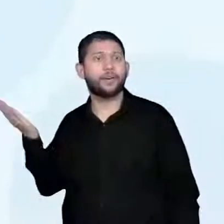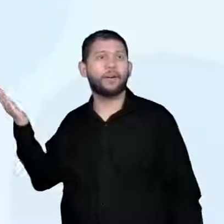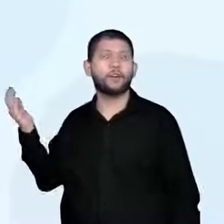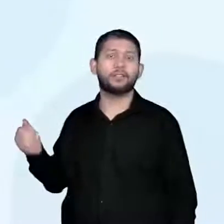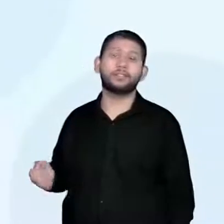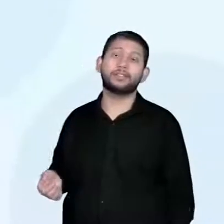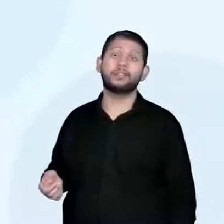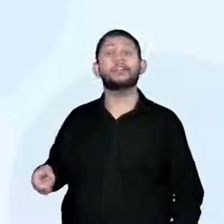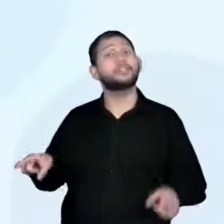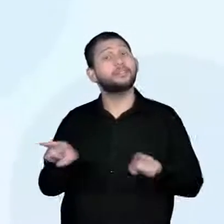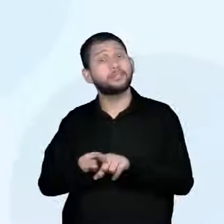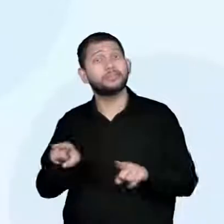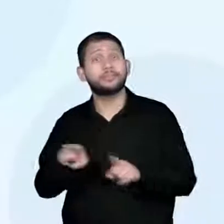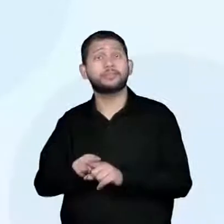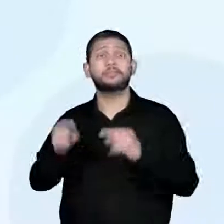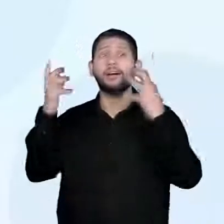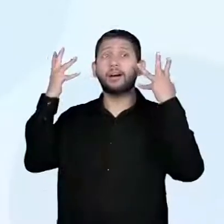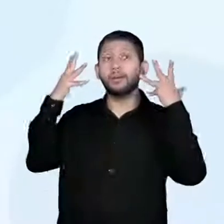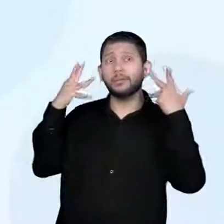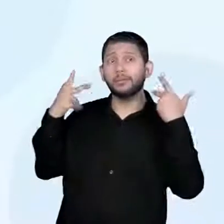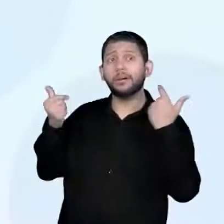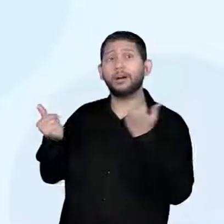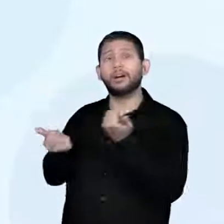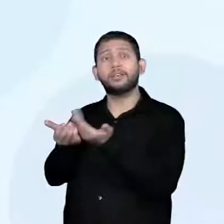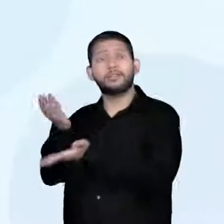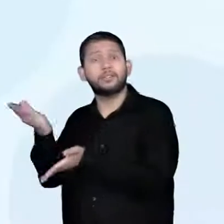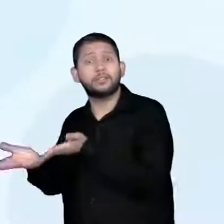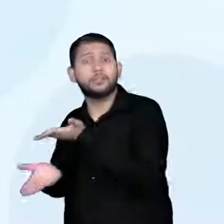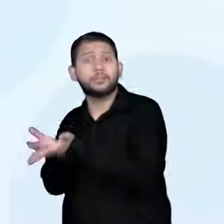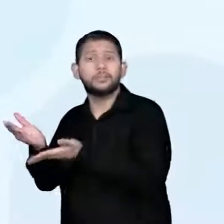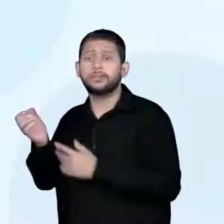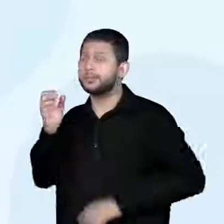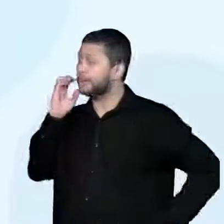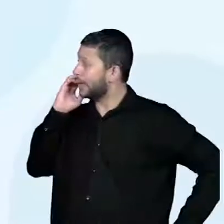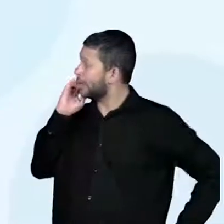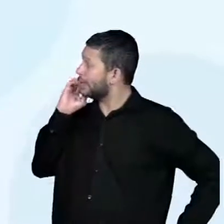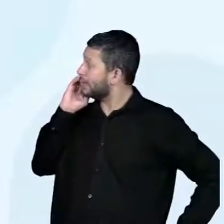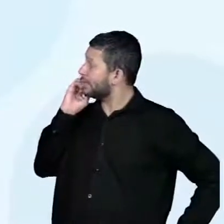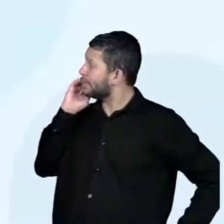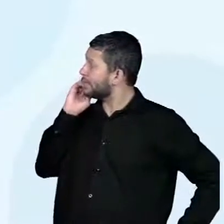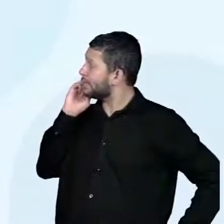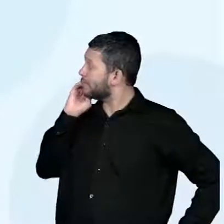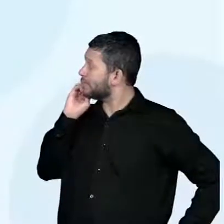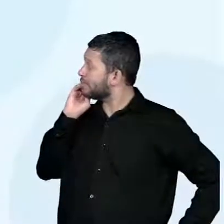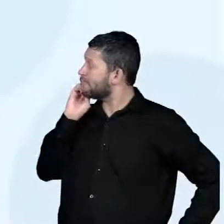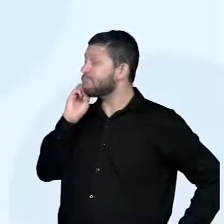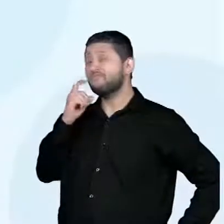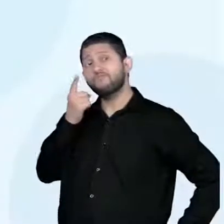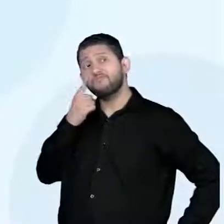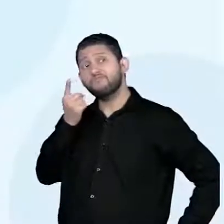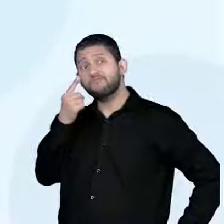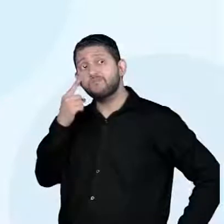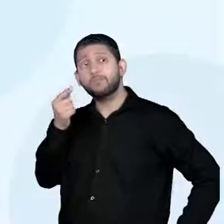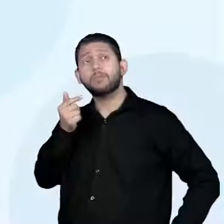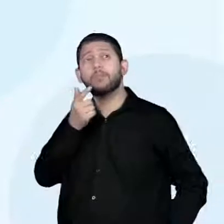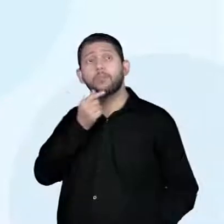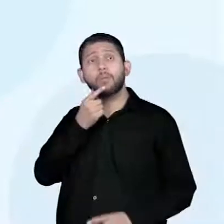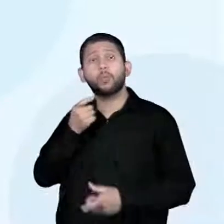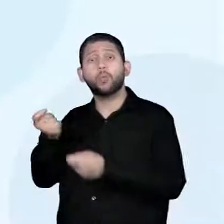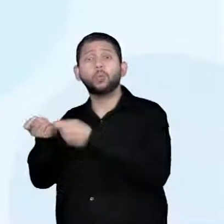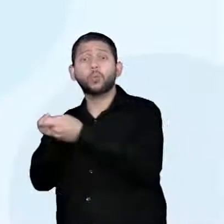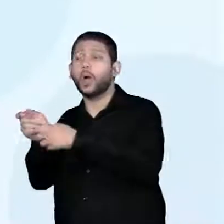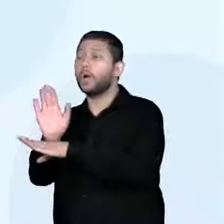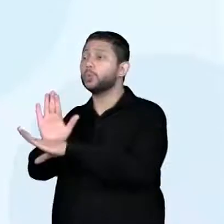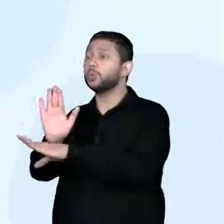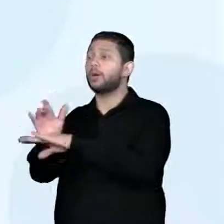uma olhada. Olha só. A gente percebe aí um trabalhador fazendo o quê? Controlando